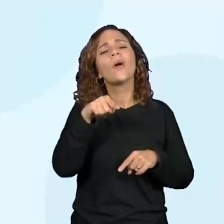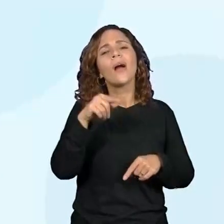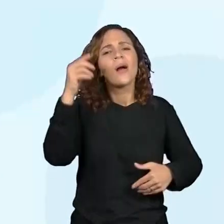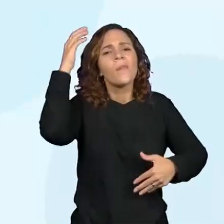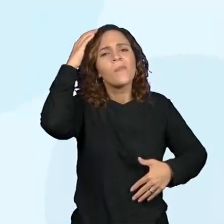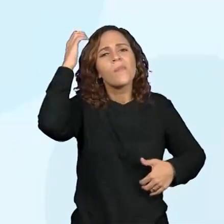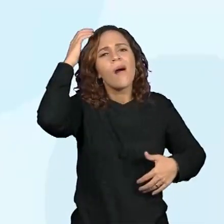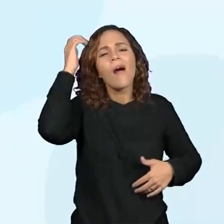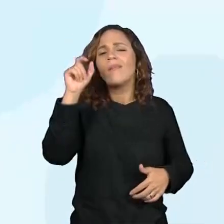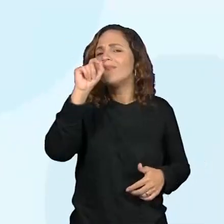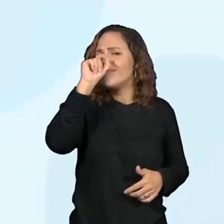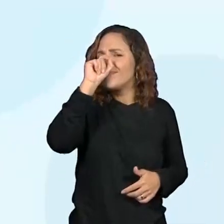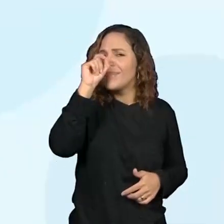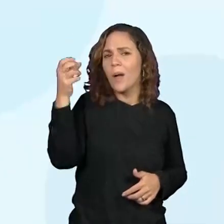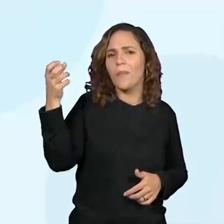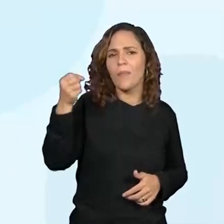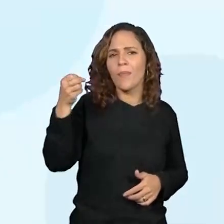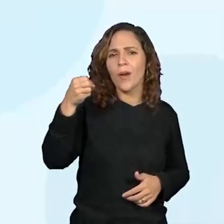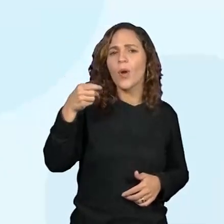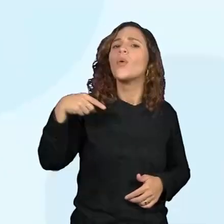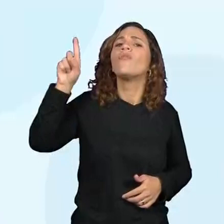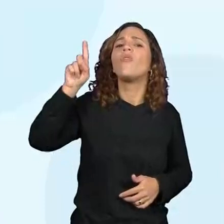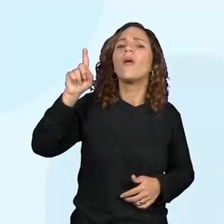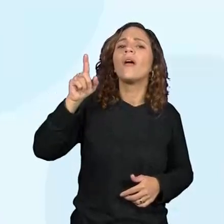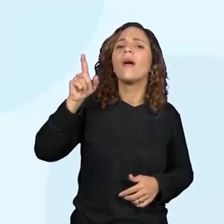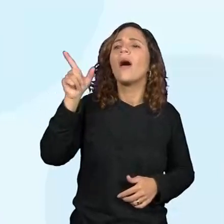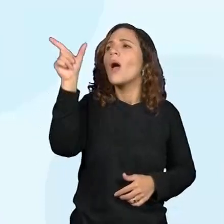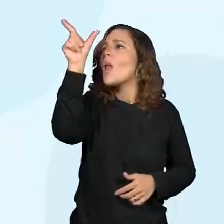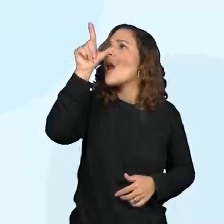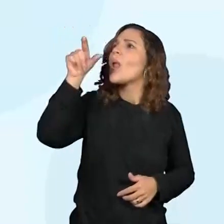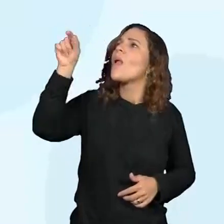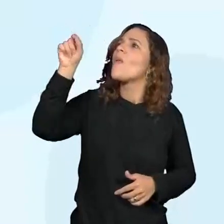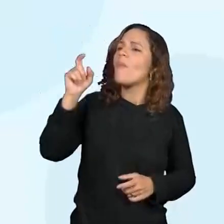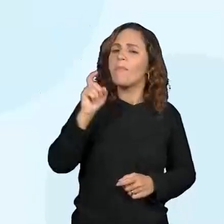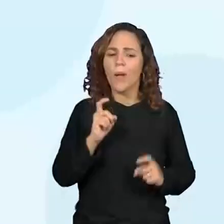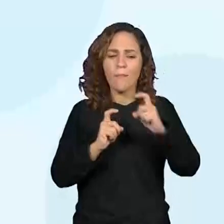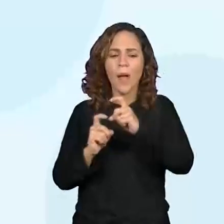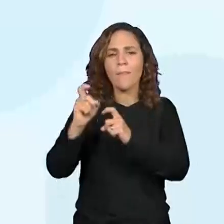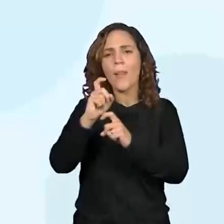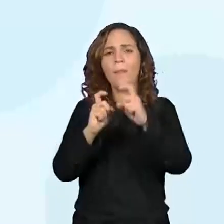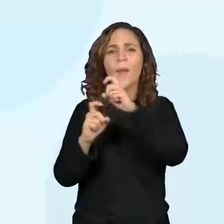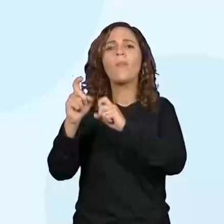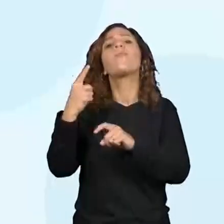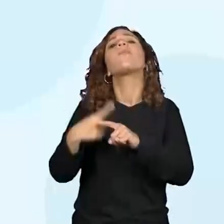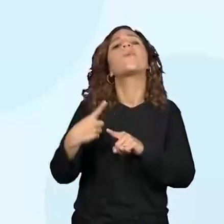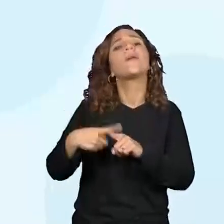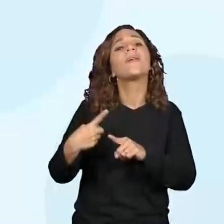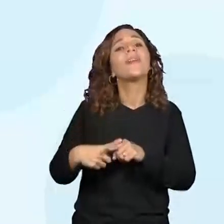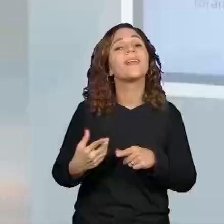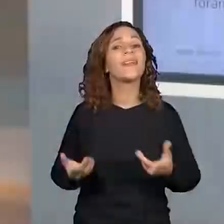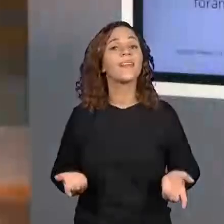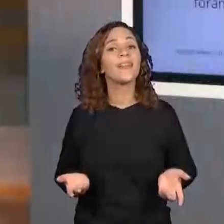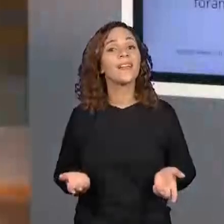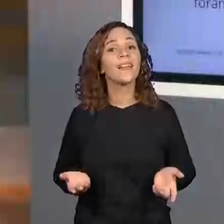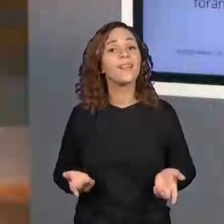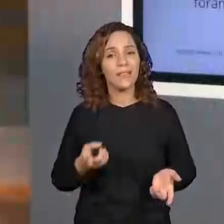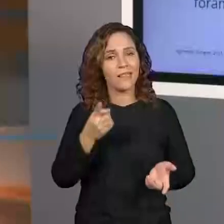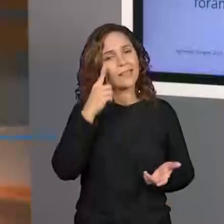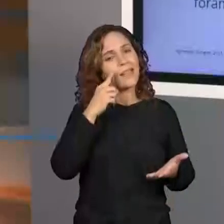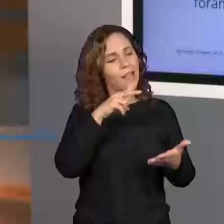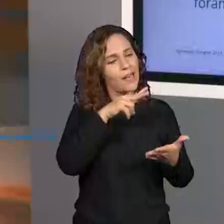foram até a lua? Então, lê lá no início do texto e entenda aí por que os macaquinhos